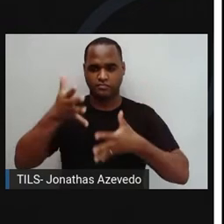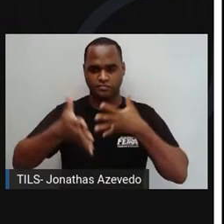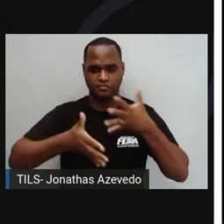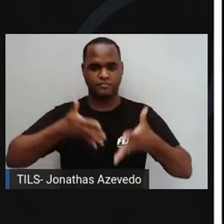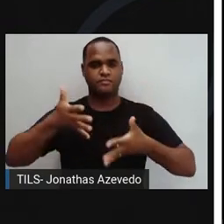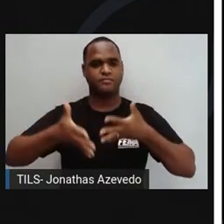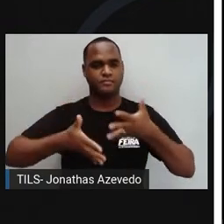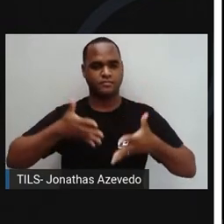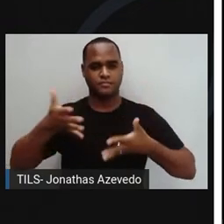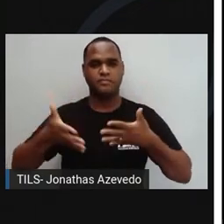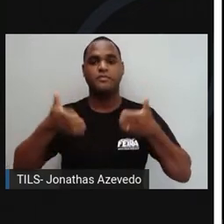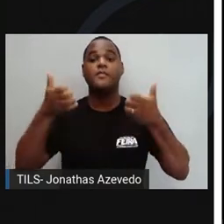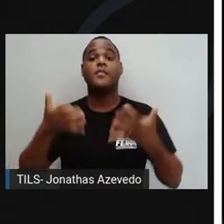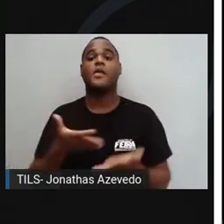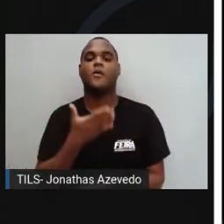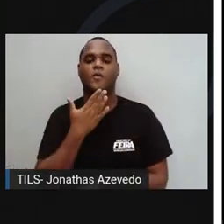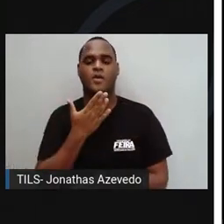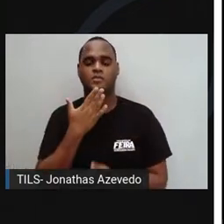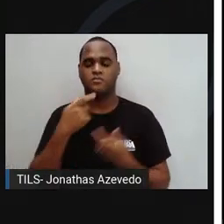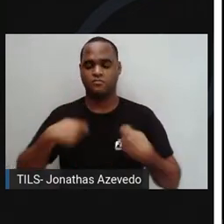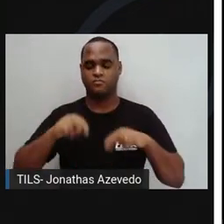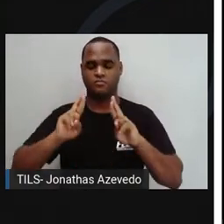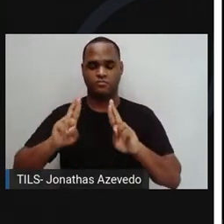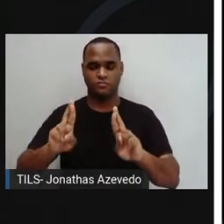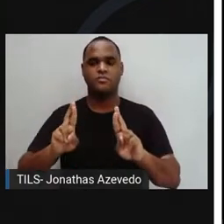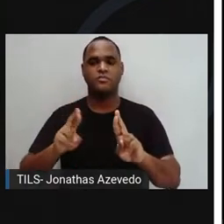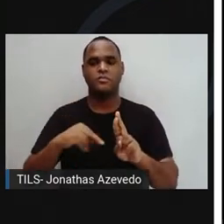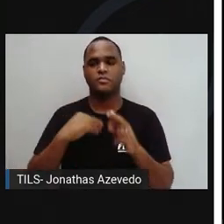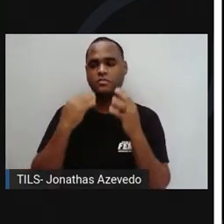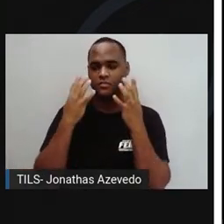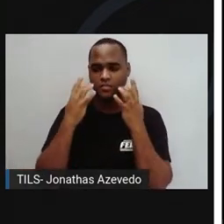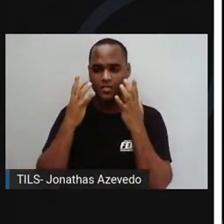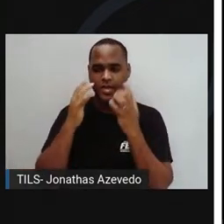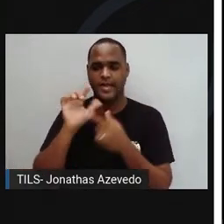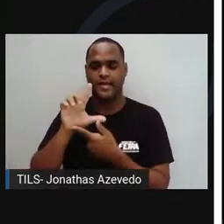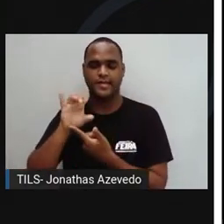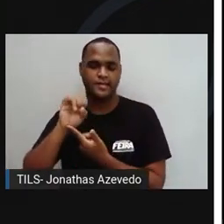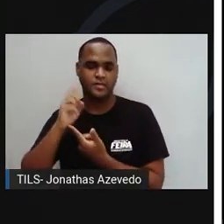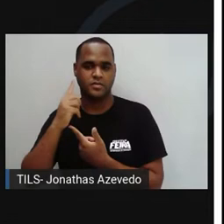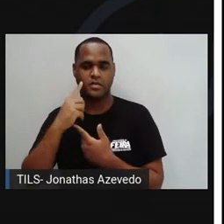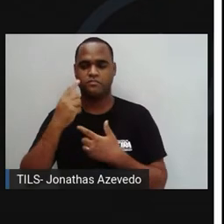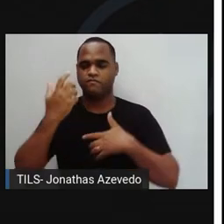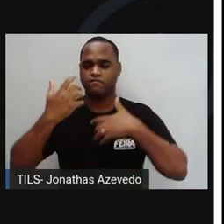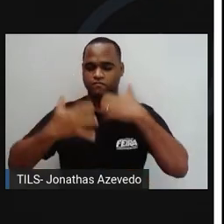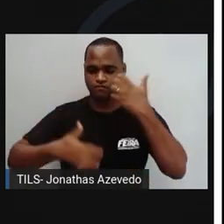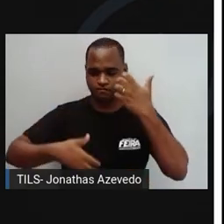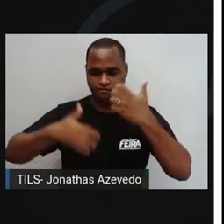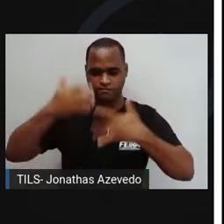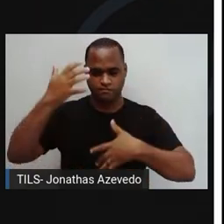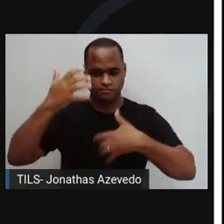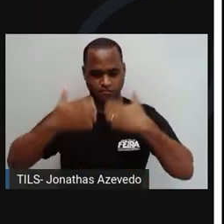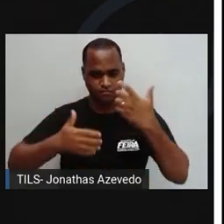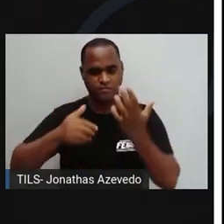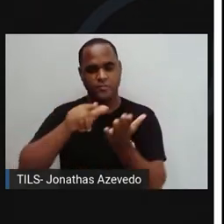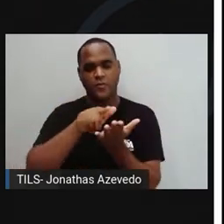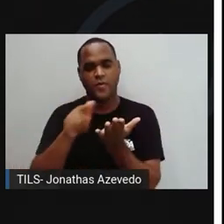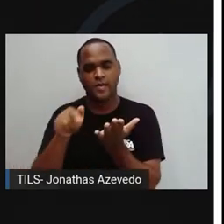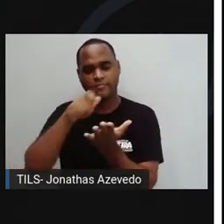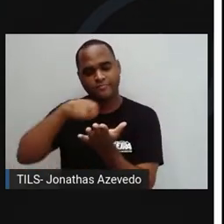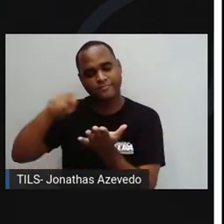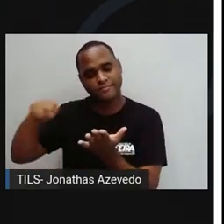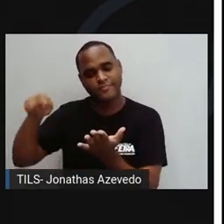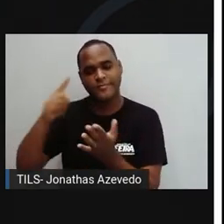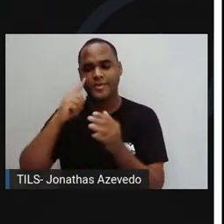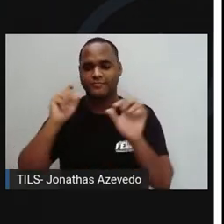mas a quem devemos respeito. Uma apresentação como a da Isa, uma palestra, um jornal escrito, um